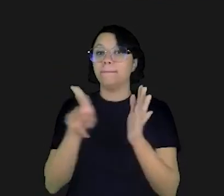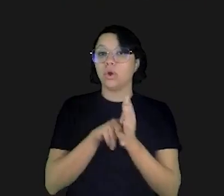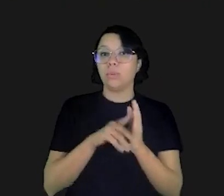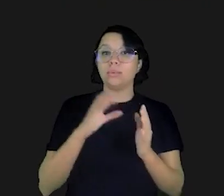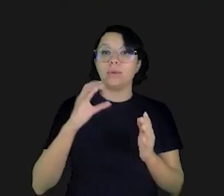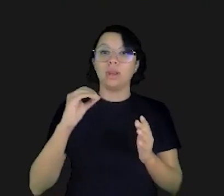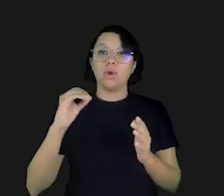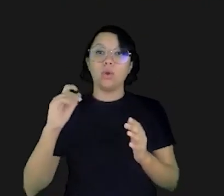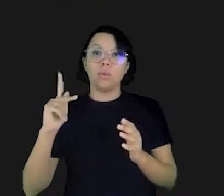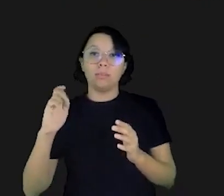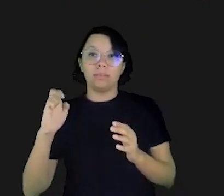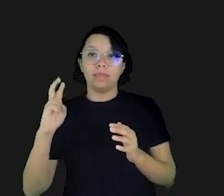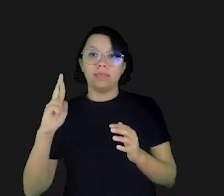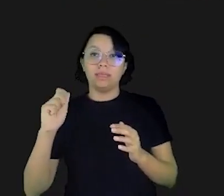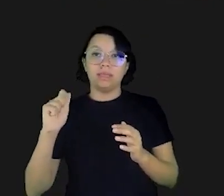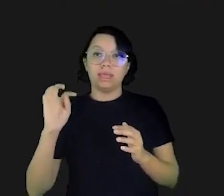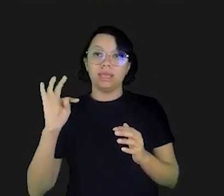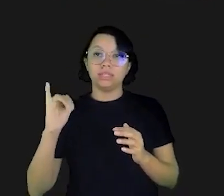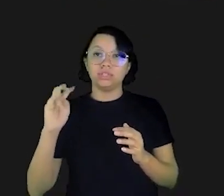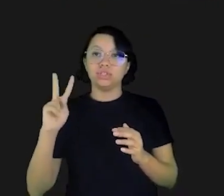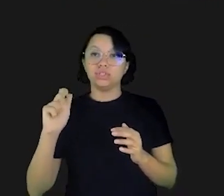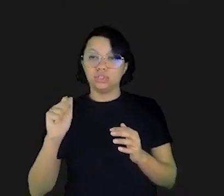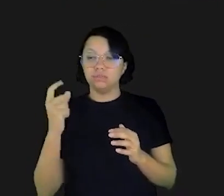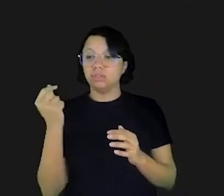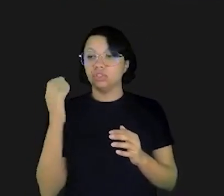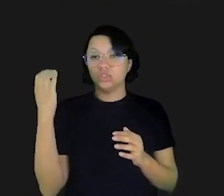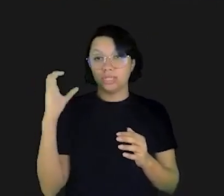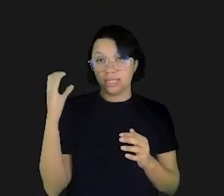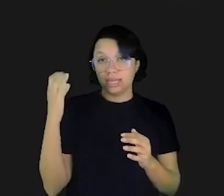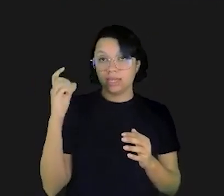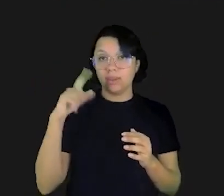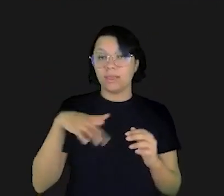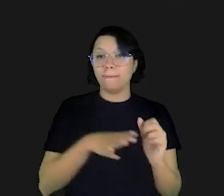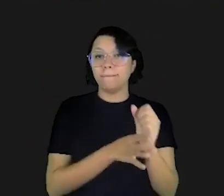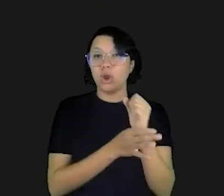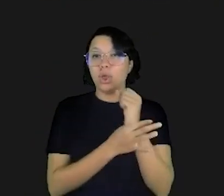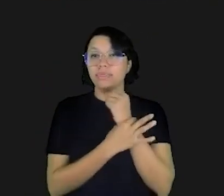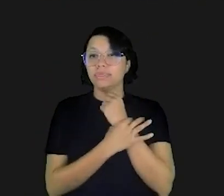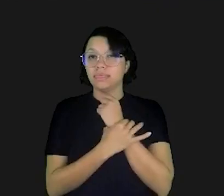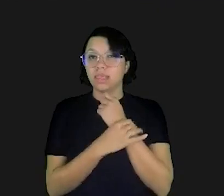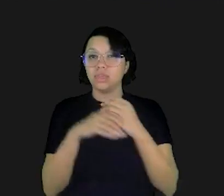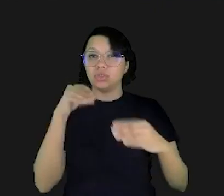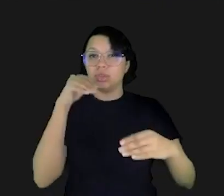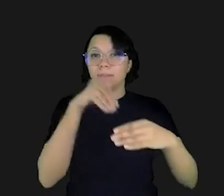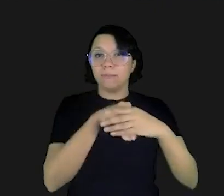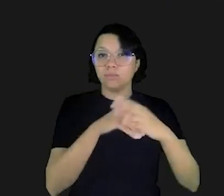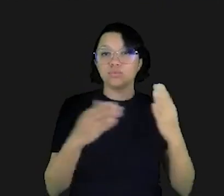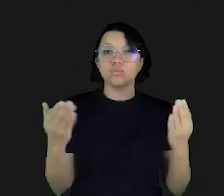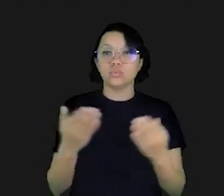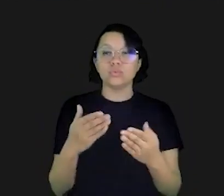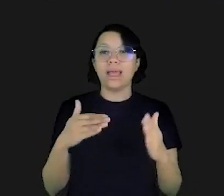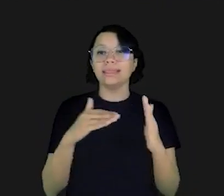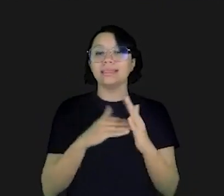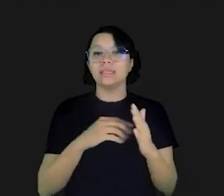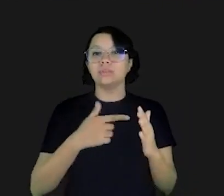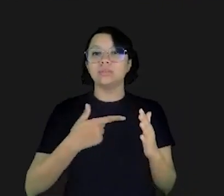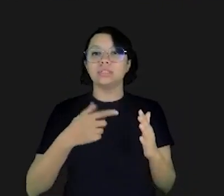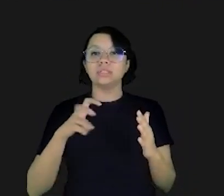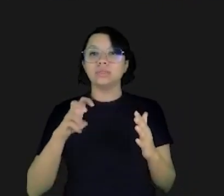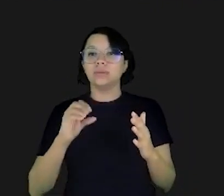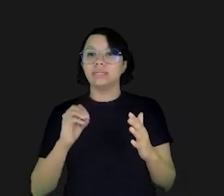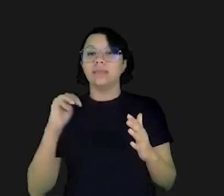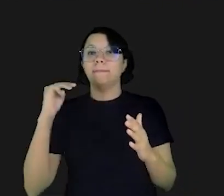cooperativistas para as cooperativas de crédito que é um valor que protege depósitos hoje